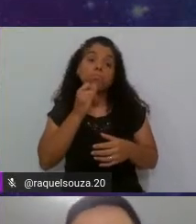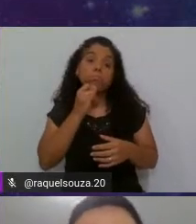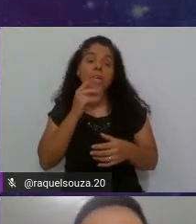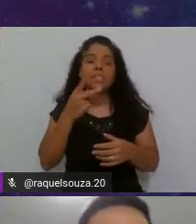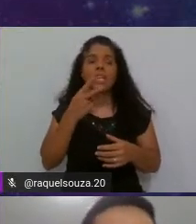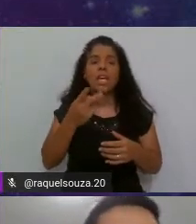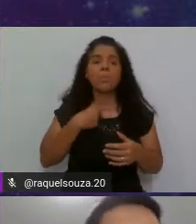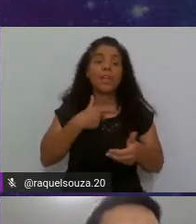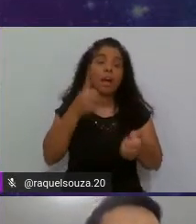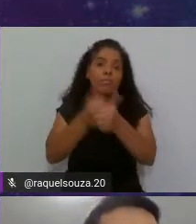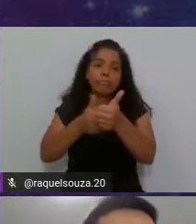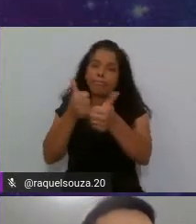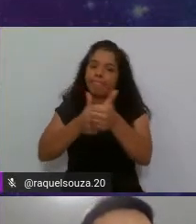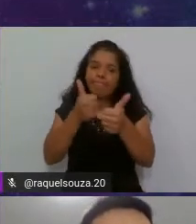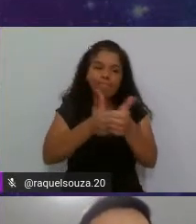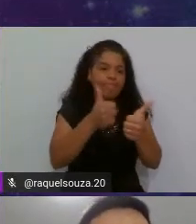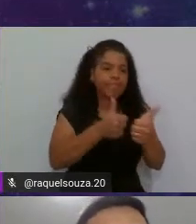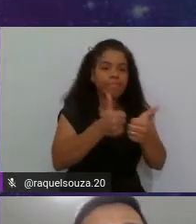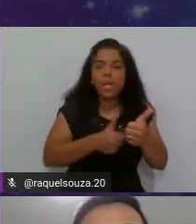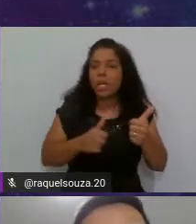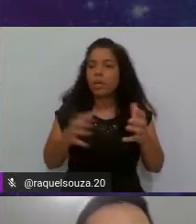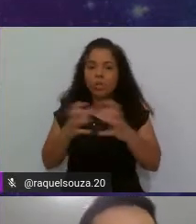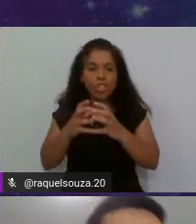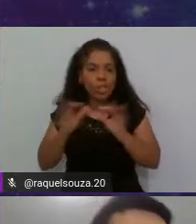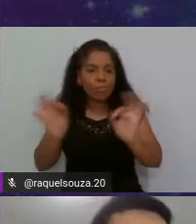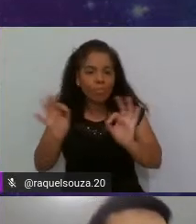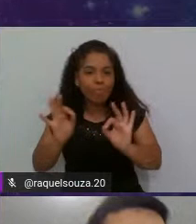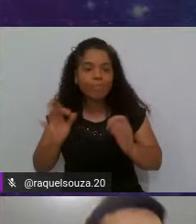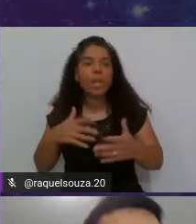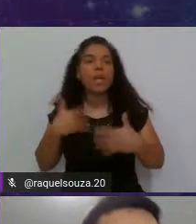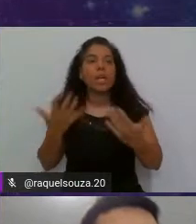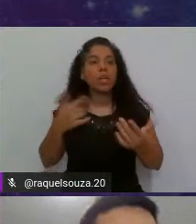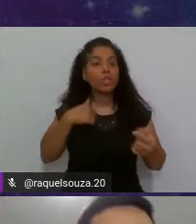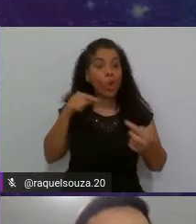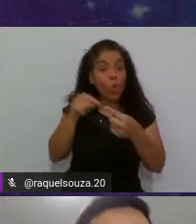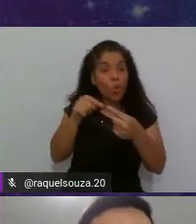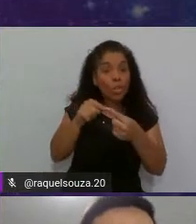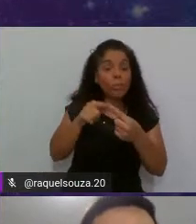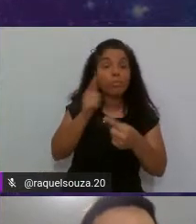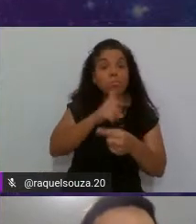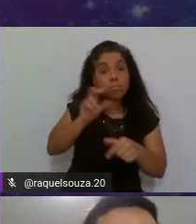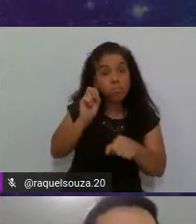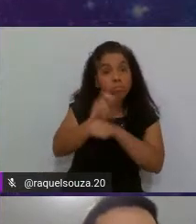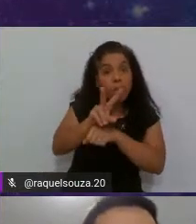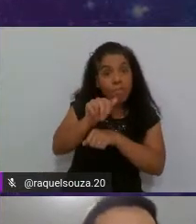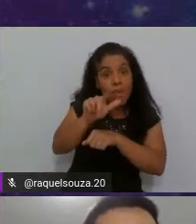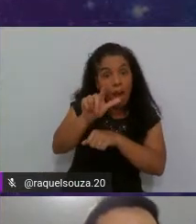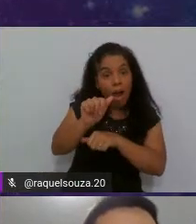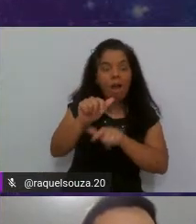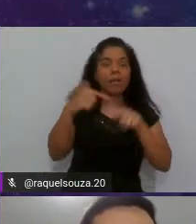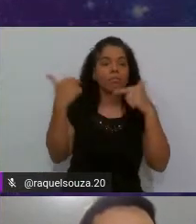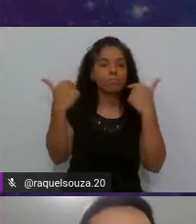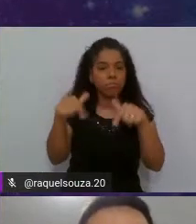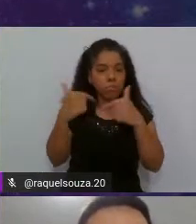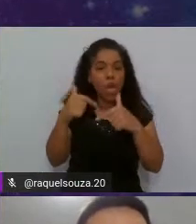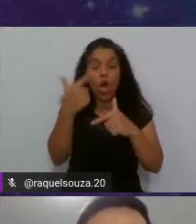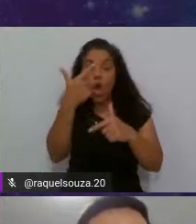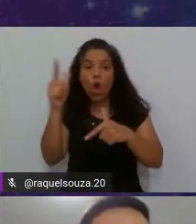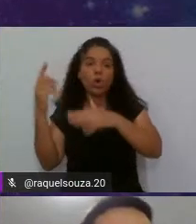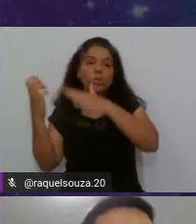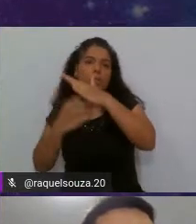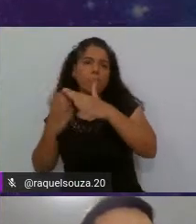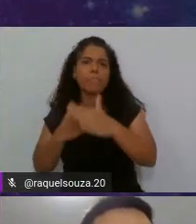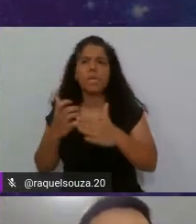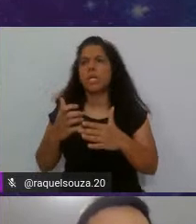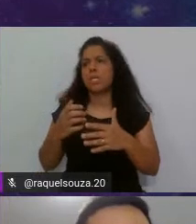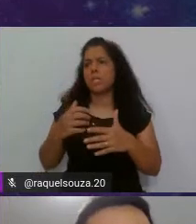está desempregado, ou se você não está num time, ou se o seu objetivo é encontrar uma vaga de empresa, uma vaga de emprego em outra empresa, uma empresa